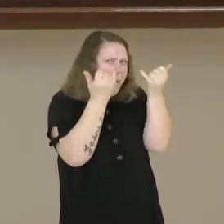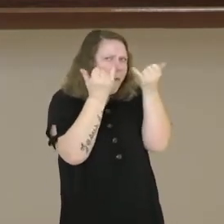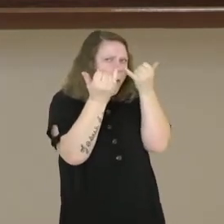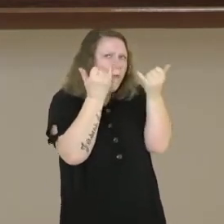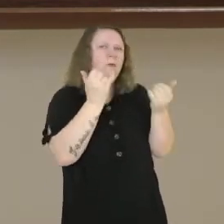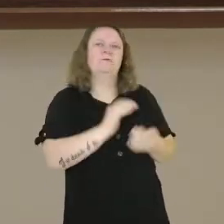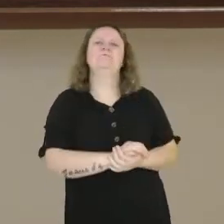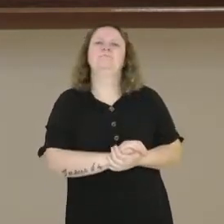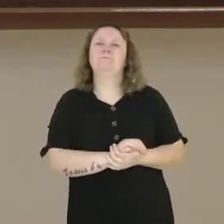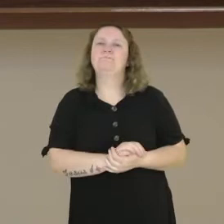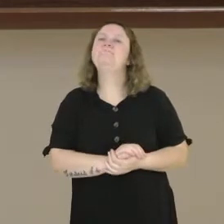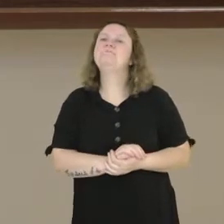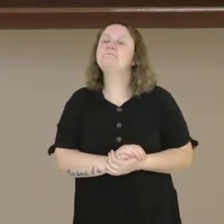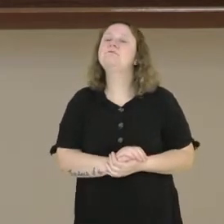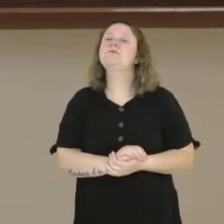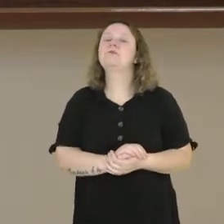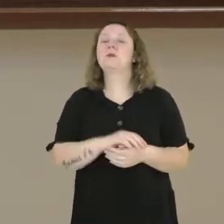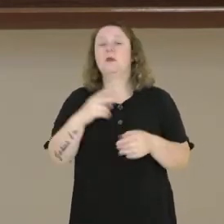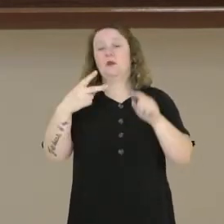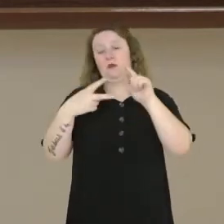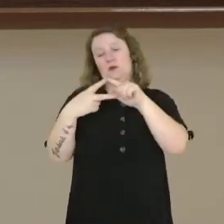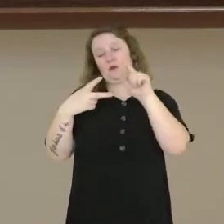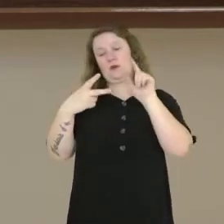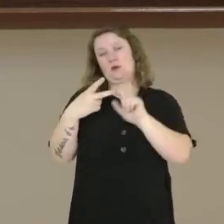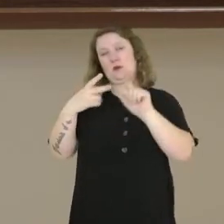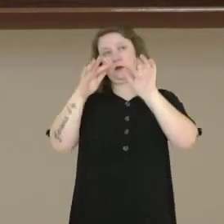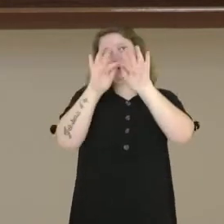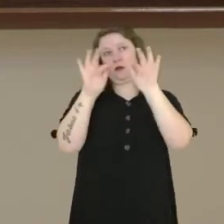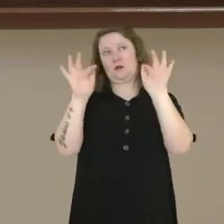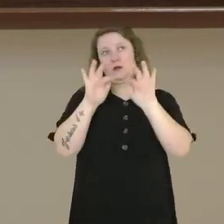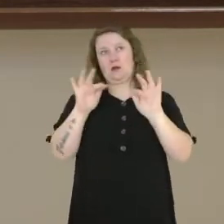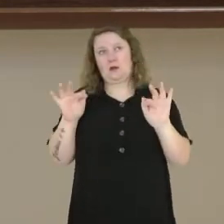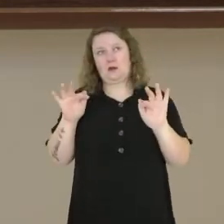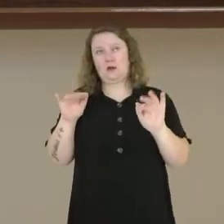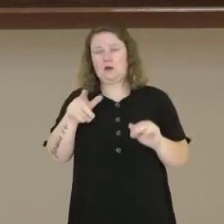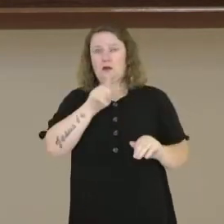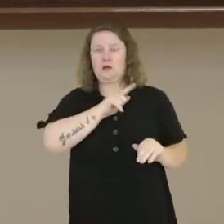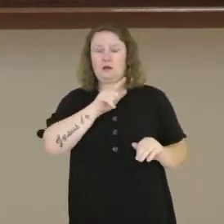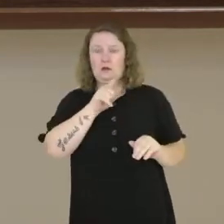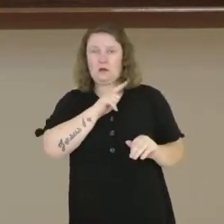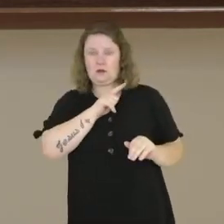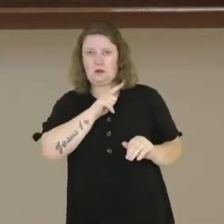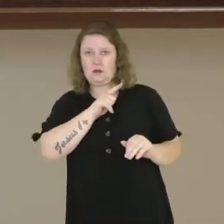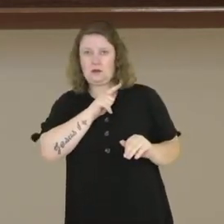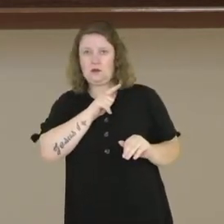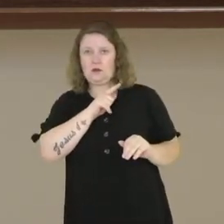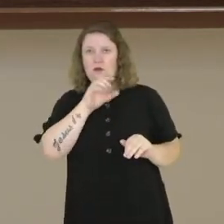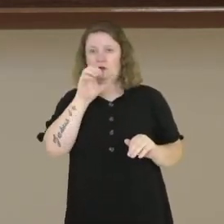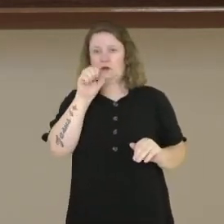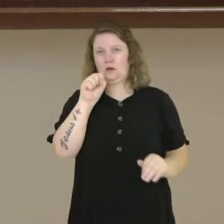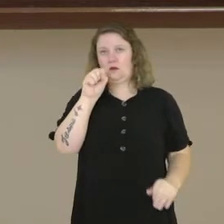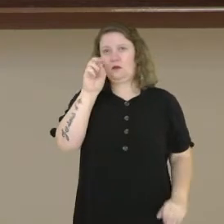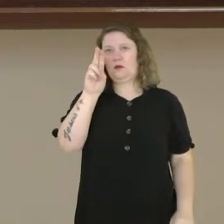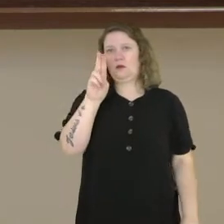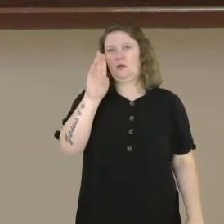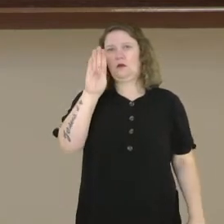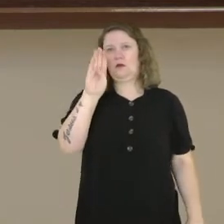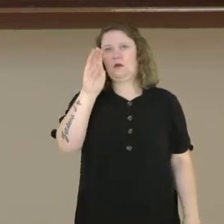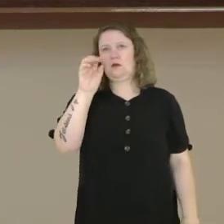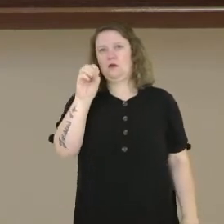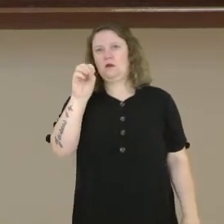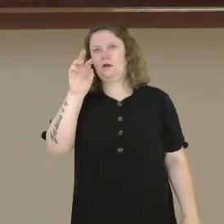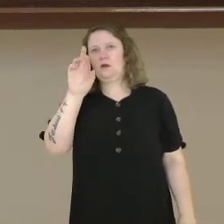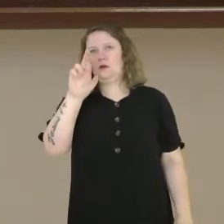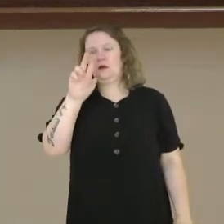Então, aqui eu tenho duas orações. Nesse caso, eu vou ter uma oração subordinada. Reparem